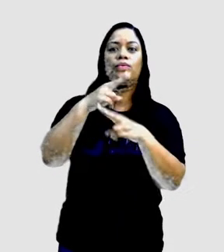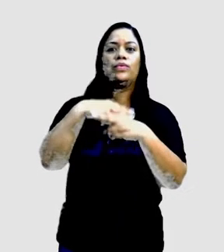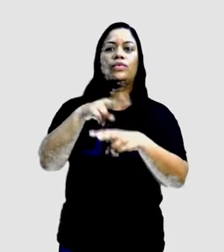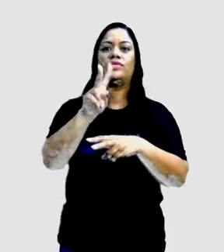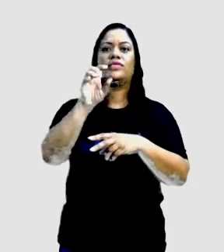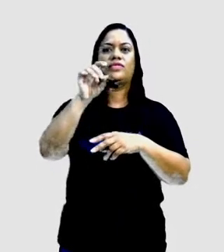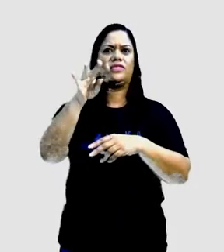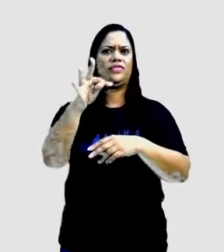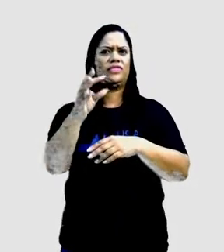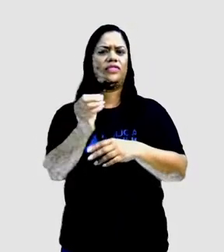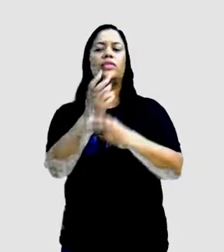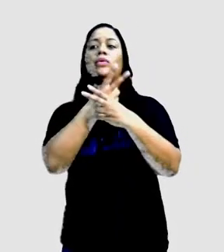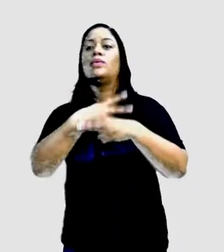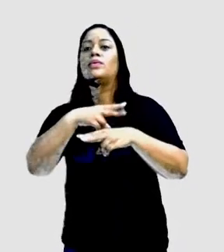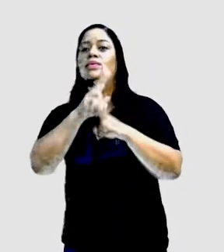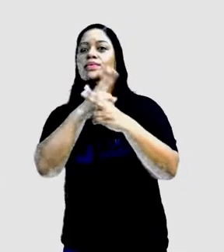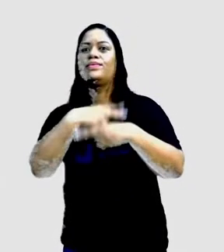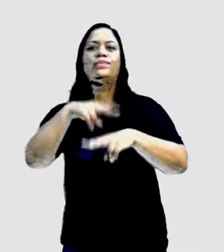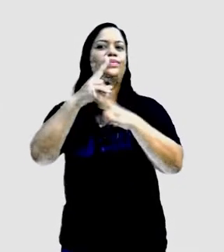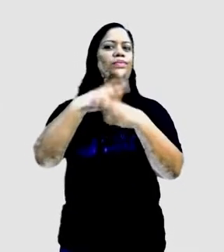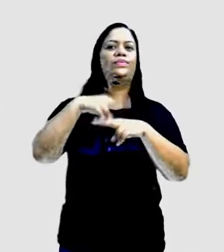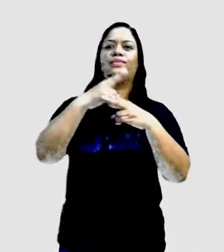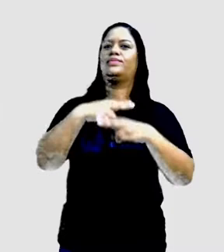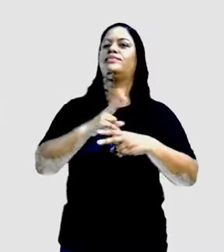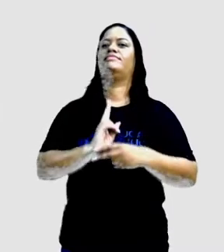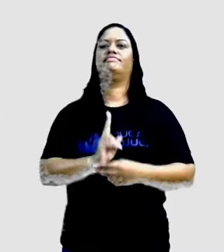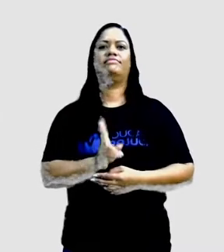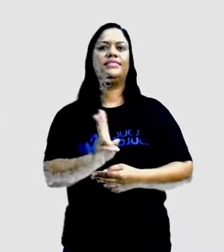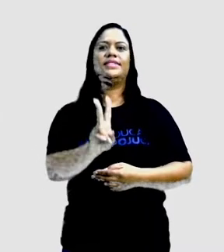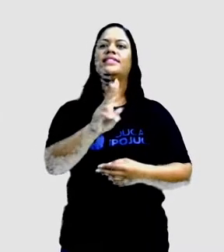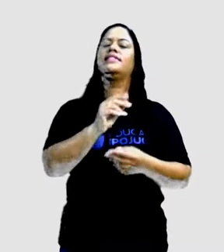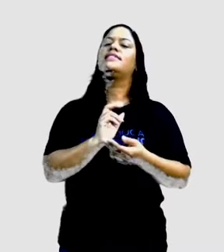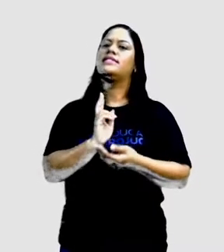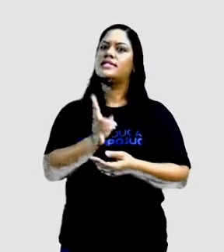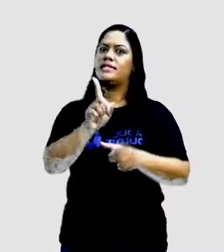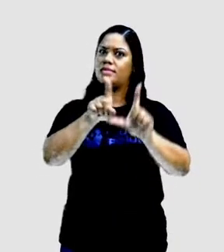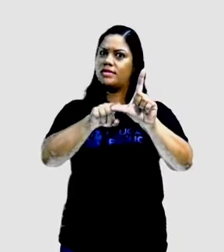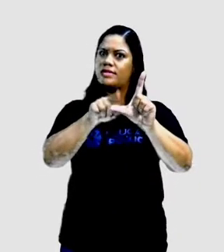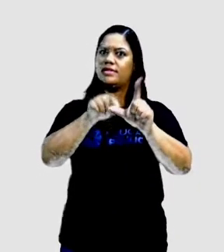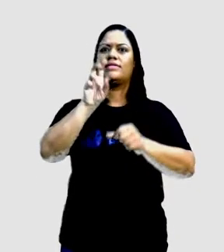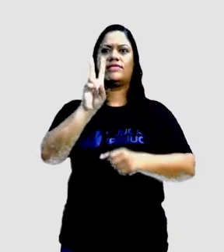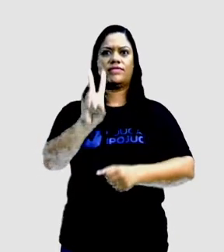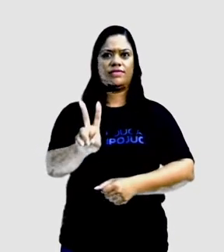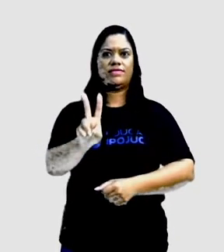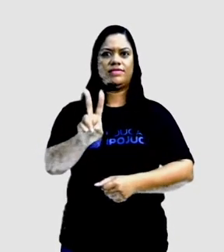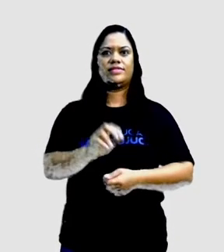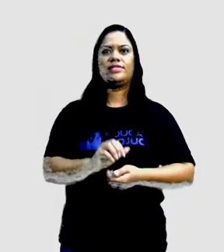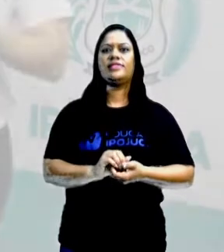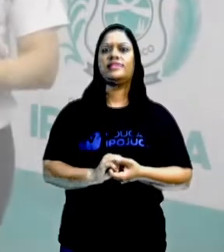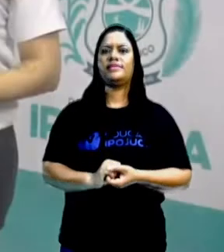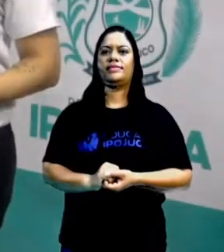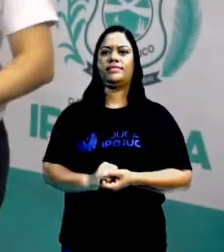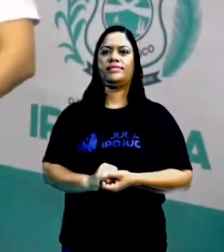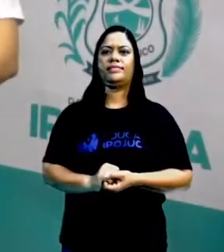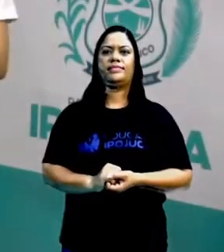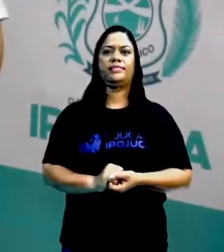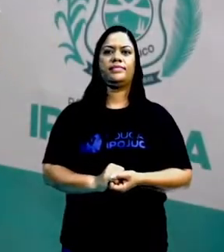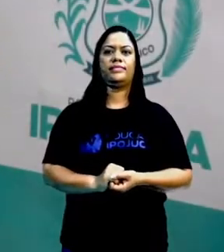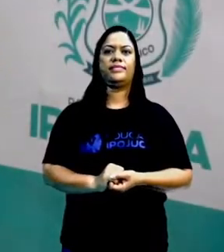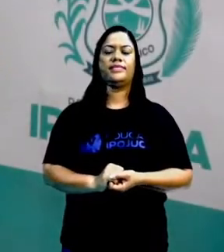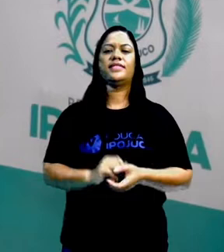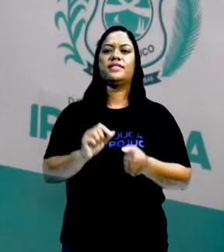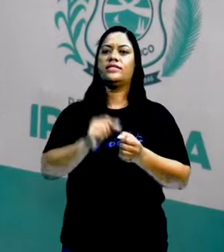Vento vai ventar. Observe que há aí uma repetição, não é? Da consoante V e